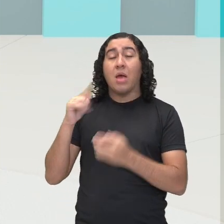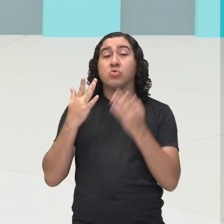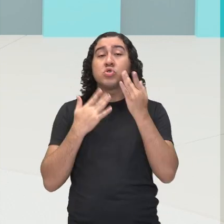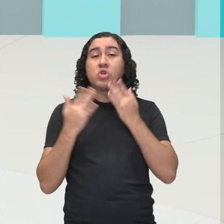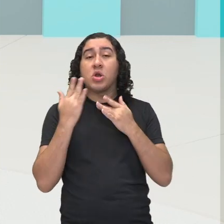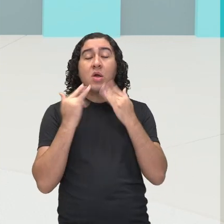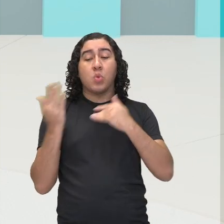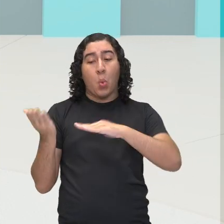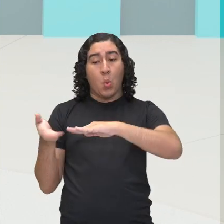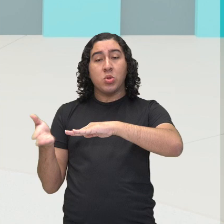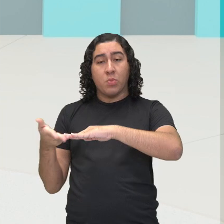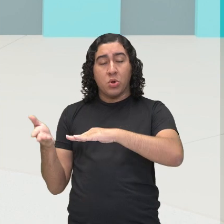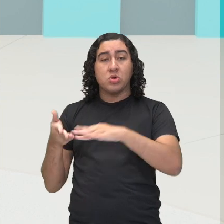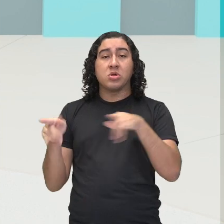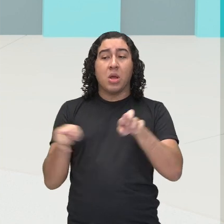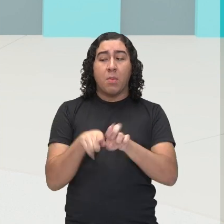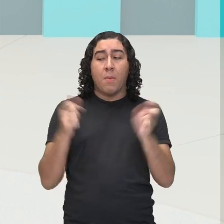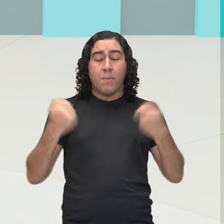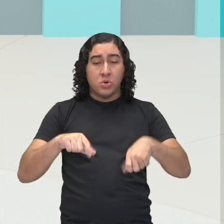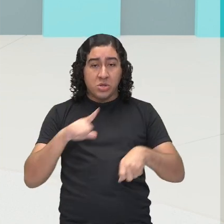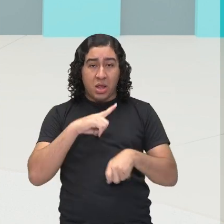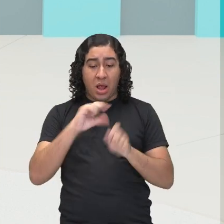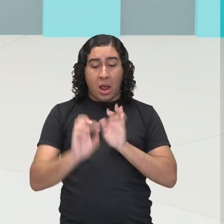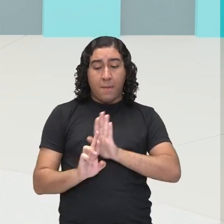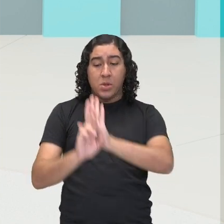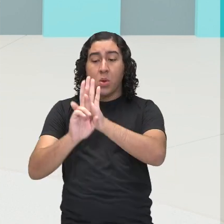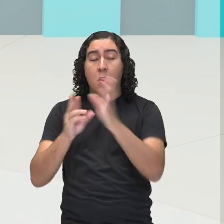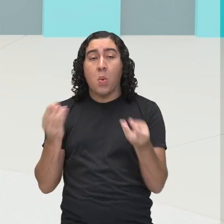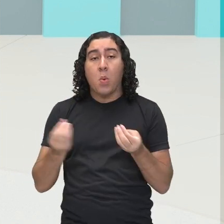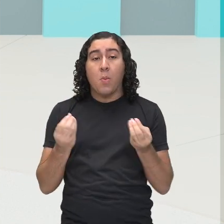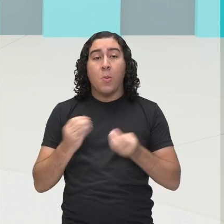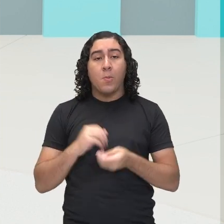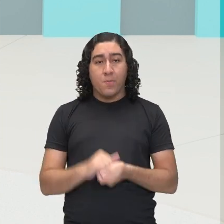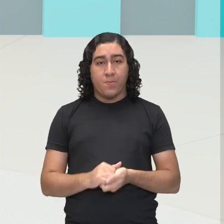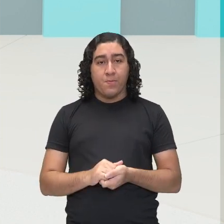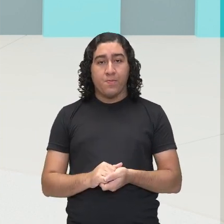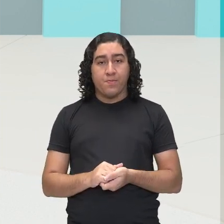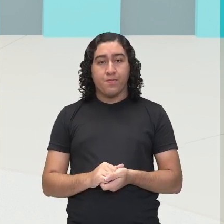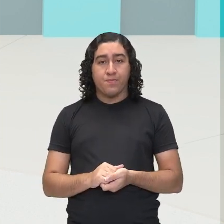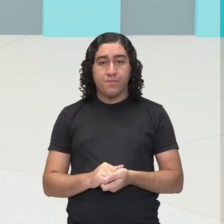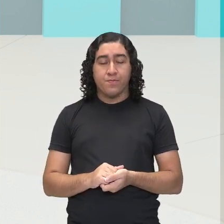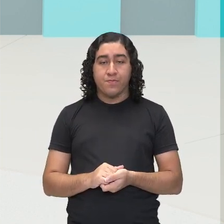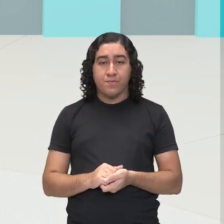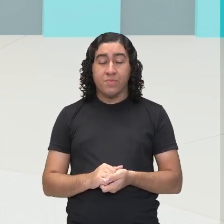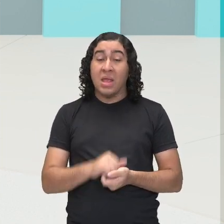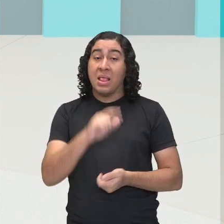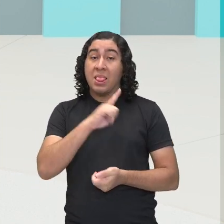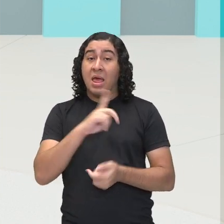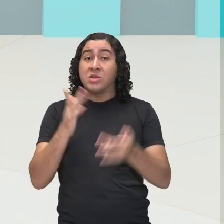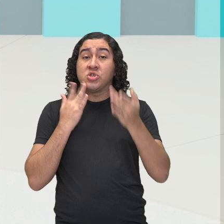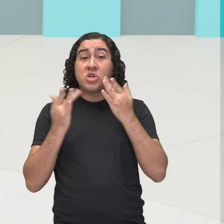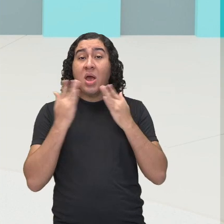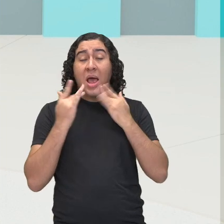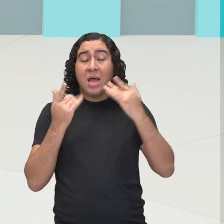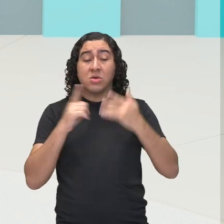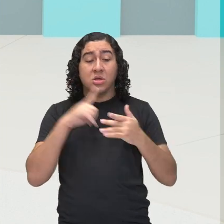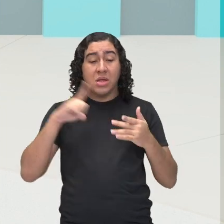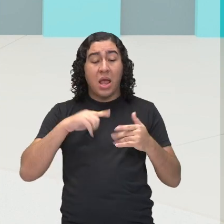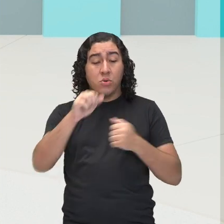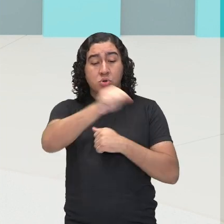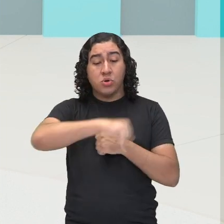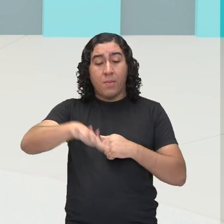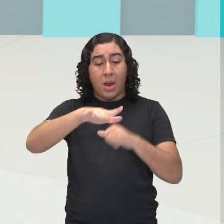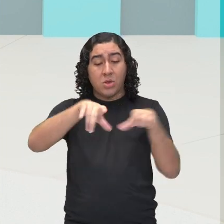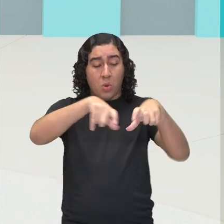ele pode ser apresentado como um espetáculo teatral, num palco de um grande